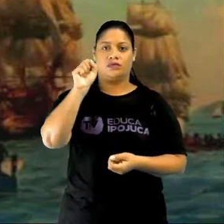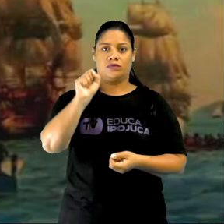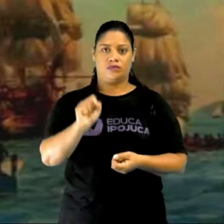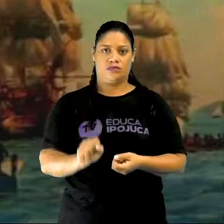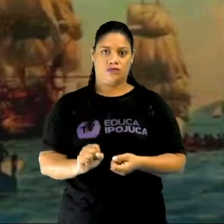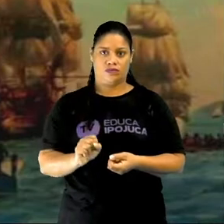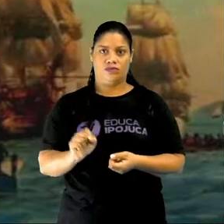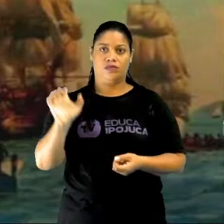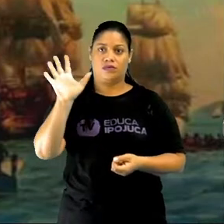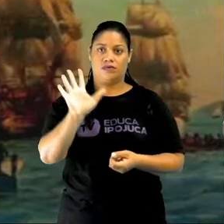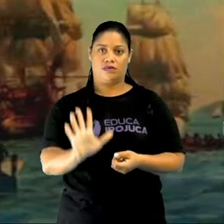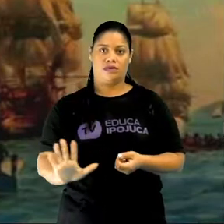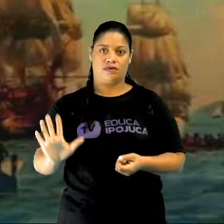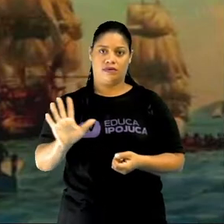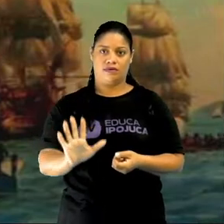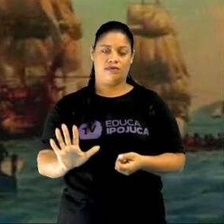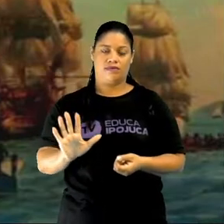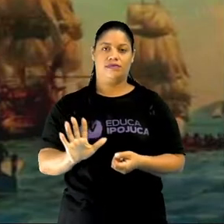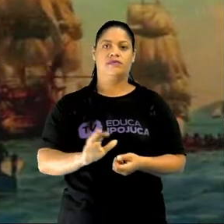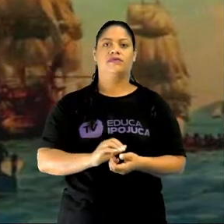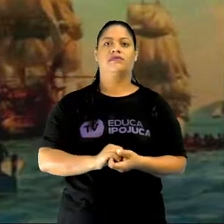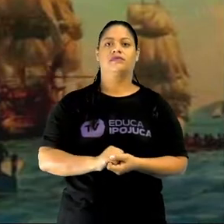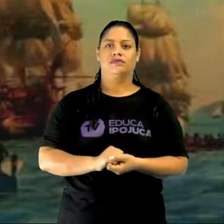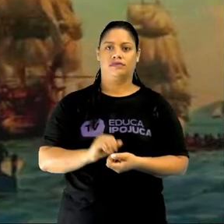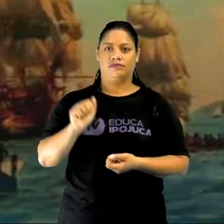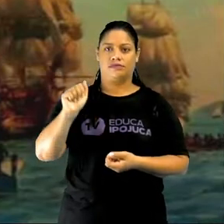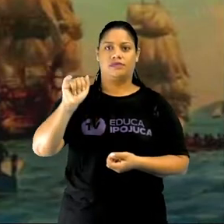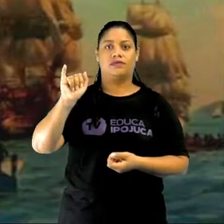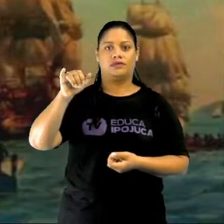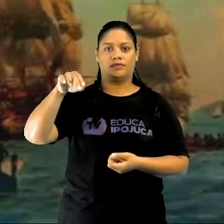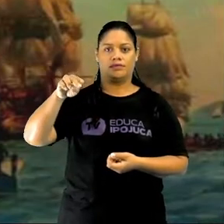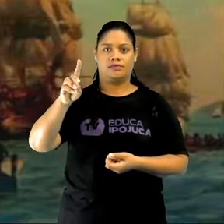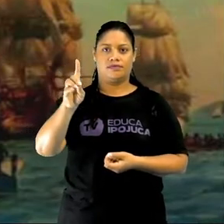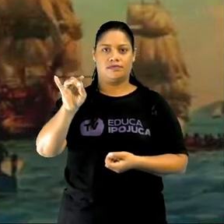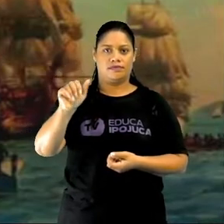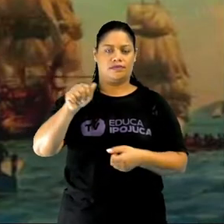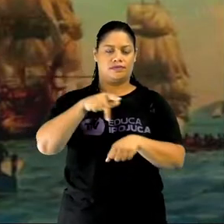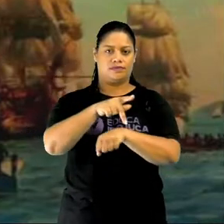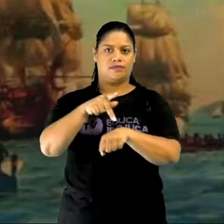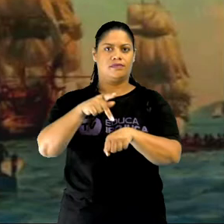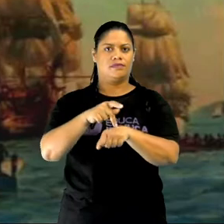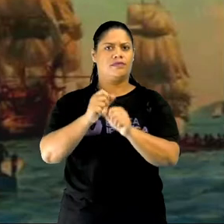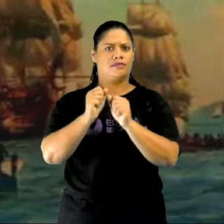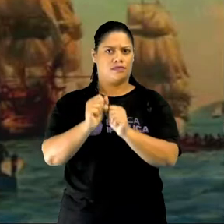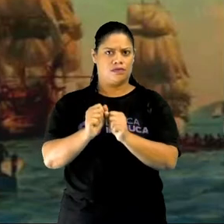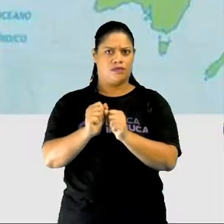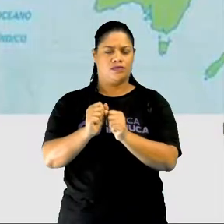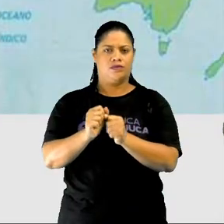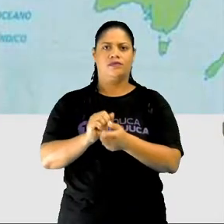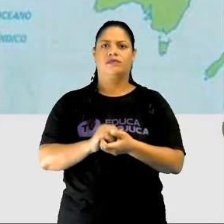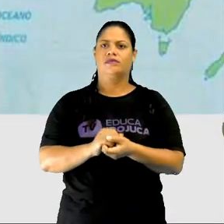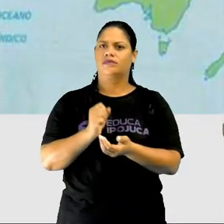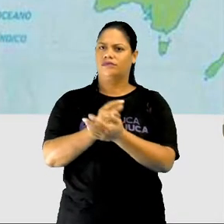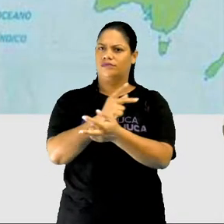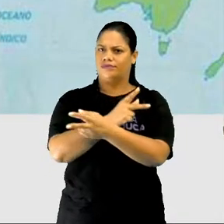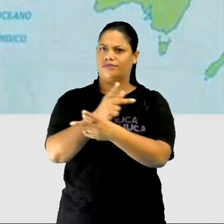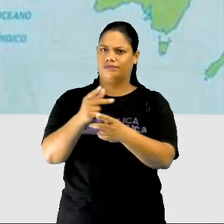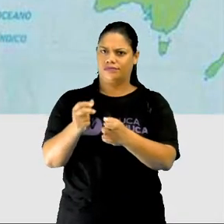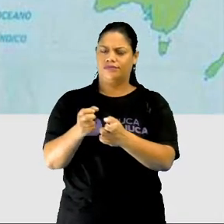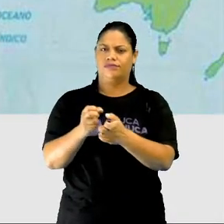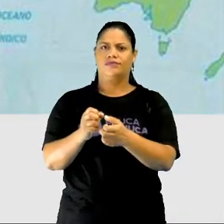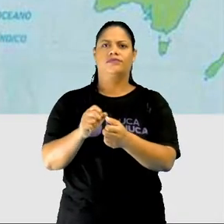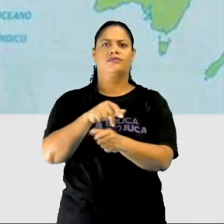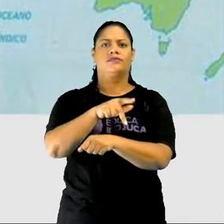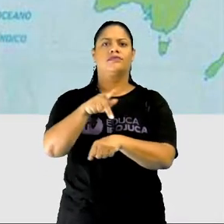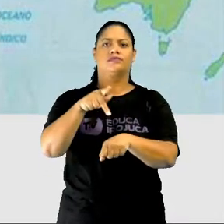do continente asiático, na Índia, para poder estabelecer o comércio com esses países. A gente tem aqui